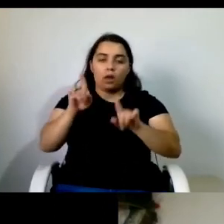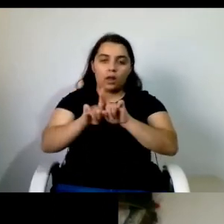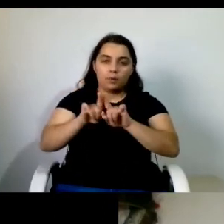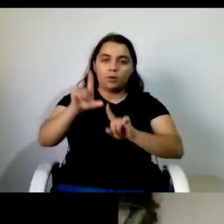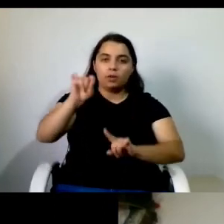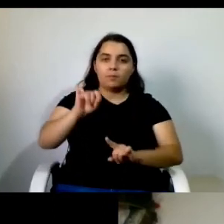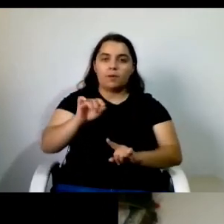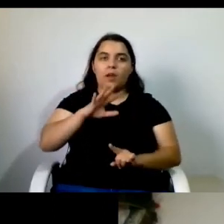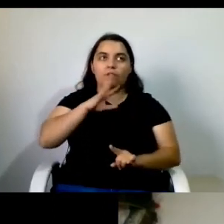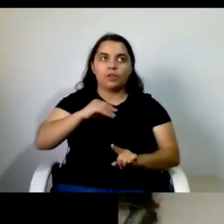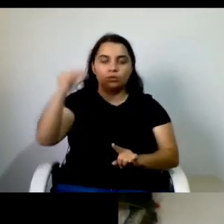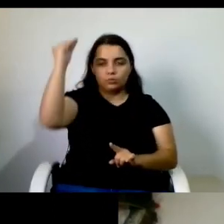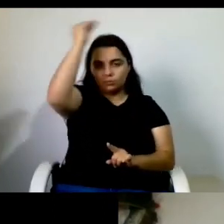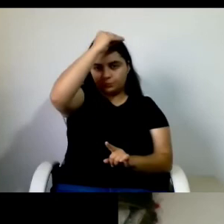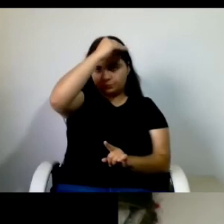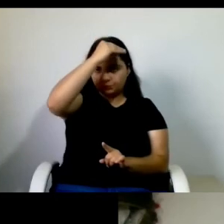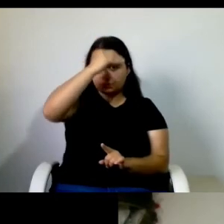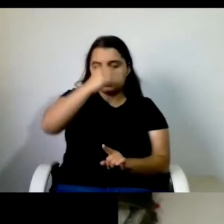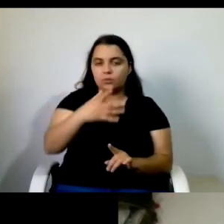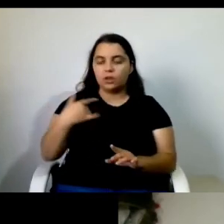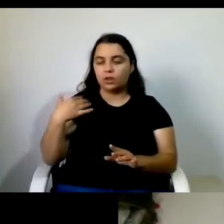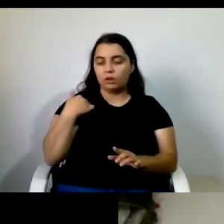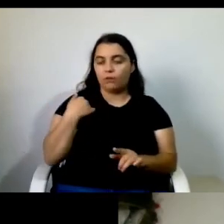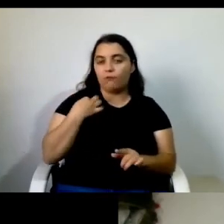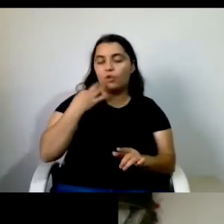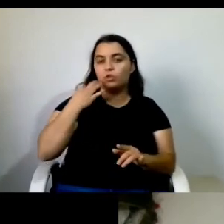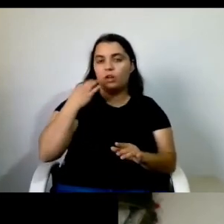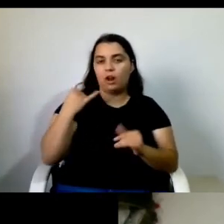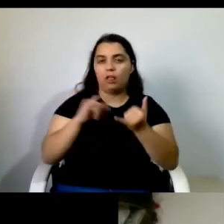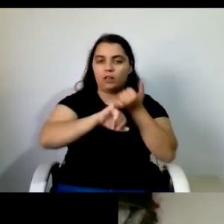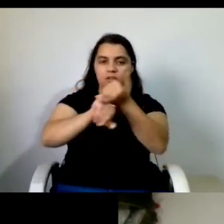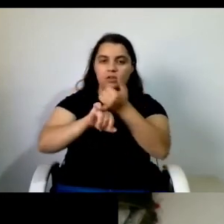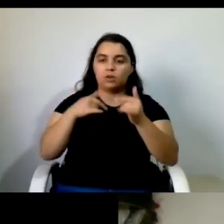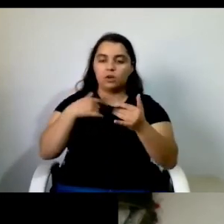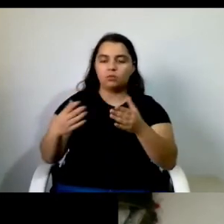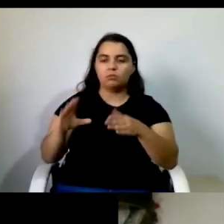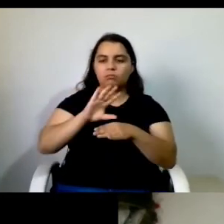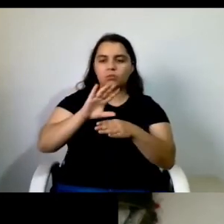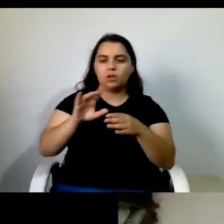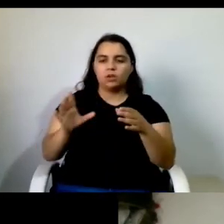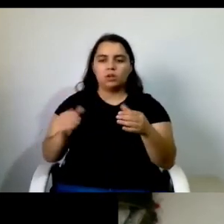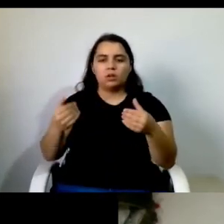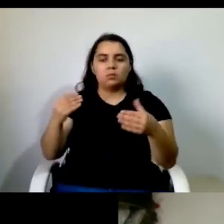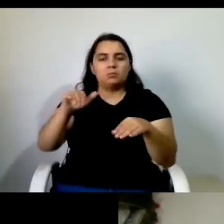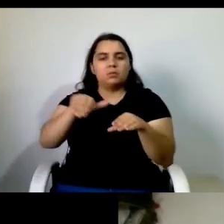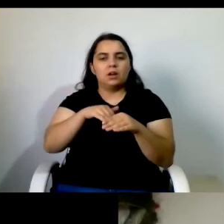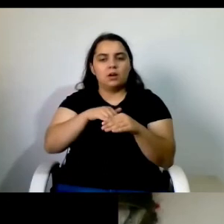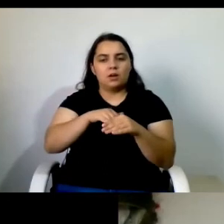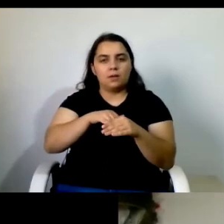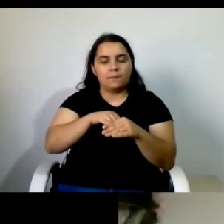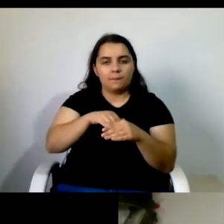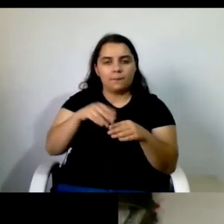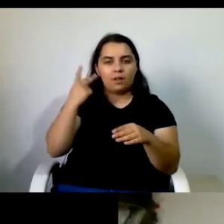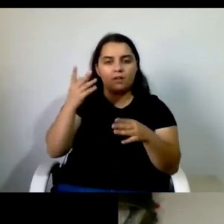tornei voluntária da associação a minha envolvência com a vida da associação num instante me tornou próxima